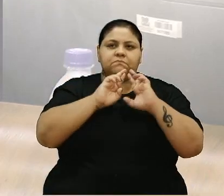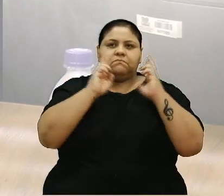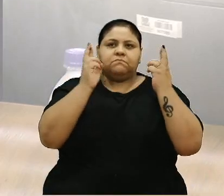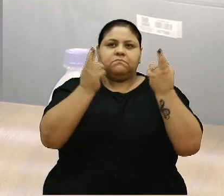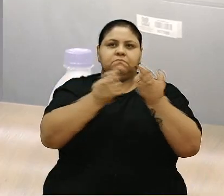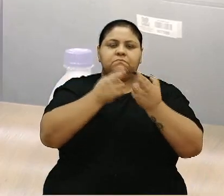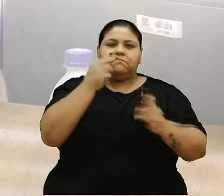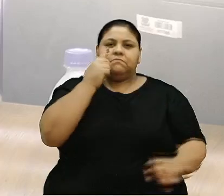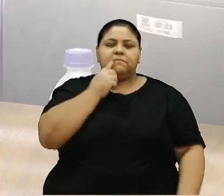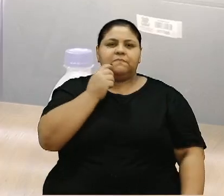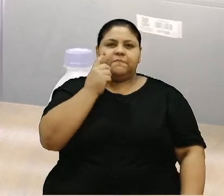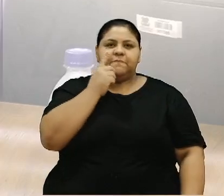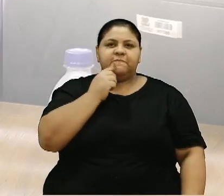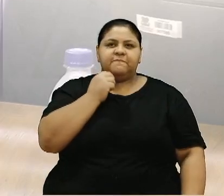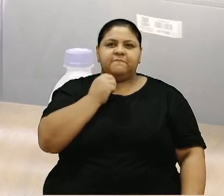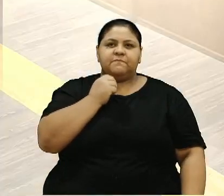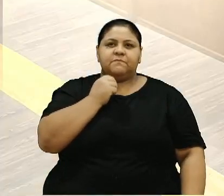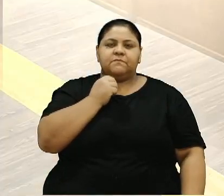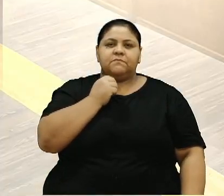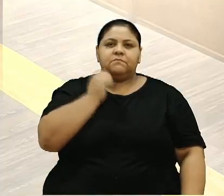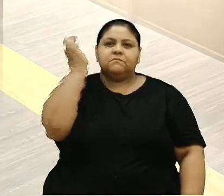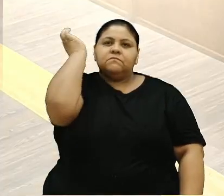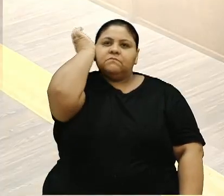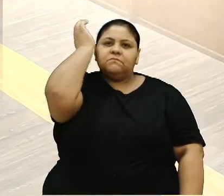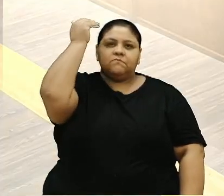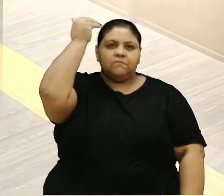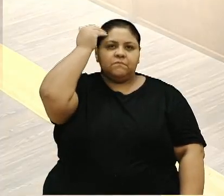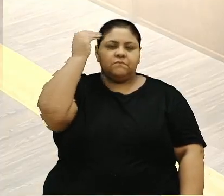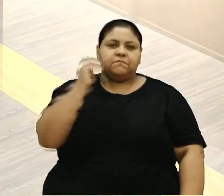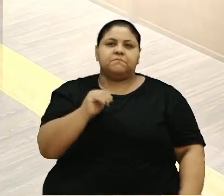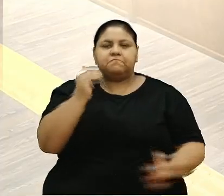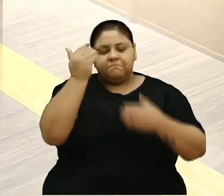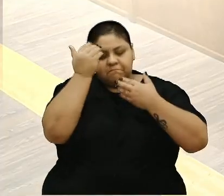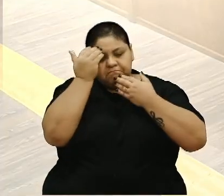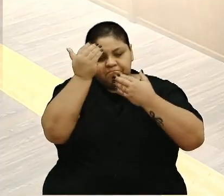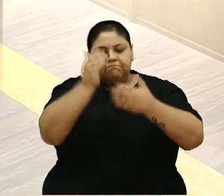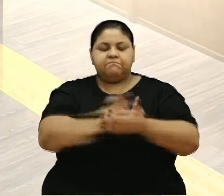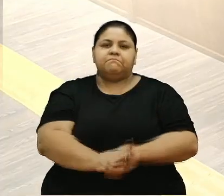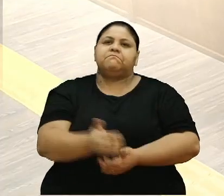Rosa Frigeres e vereador Felipe Grêmio Mair. Obrigada, vereador Felipe. Solicito as vereadoras...